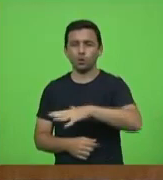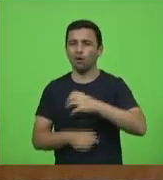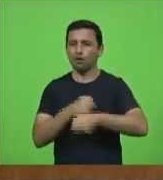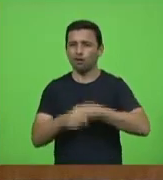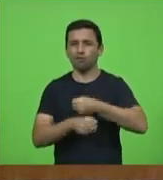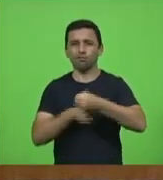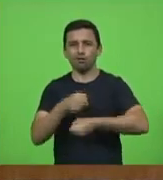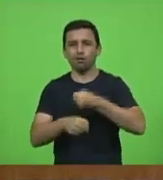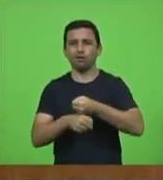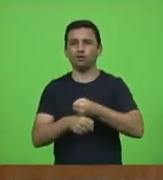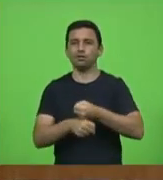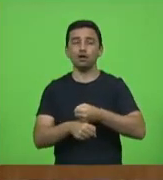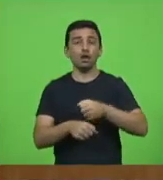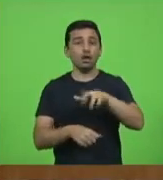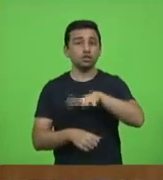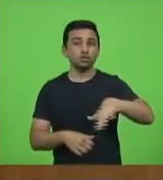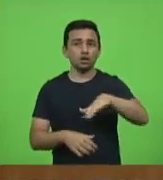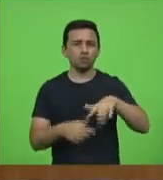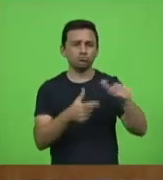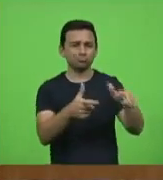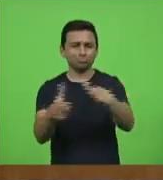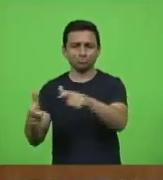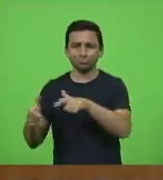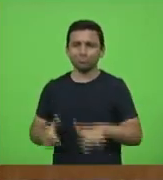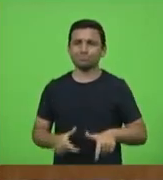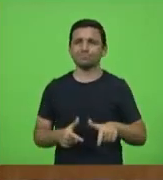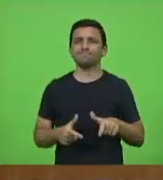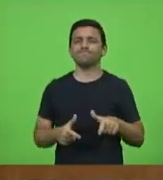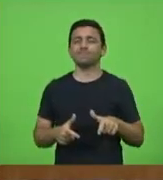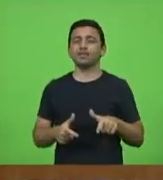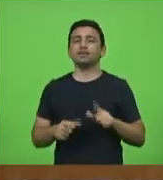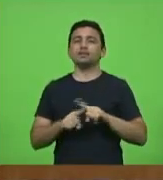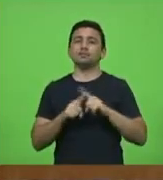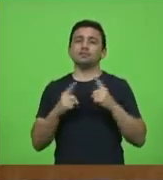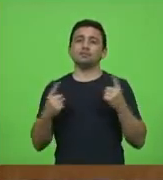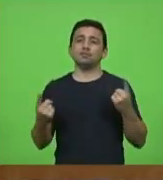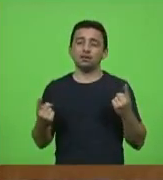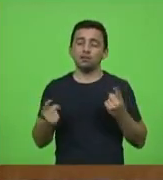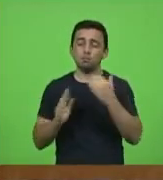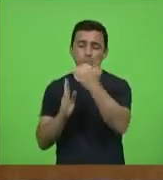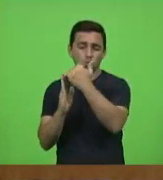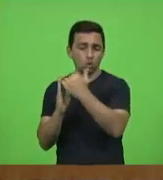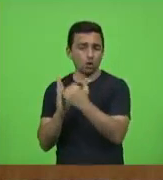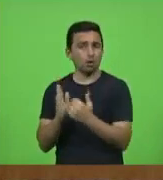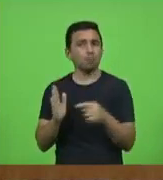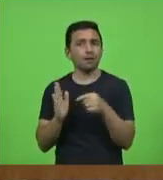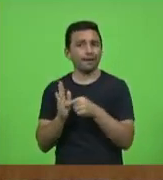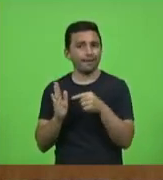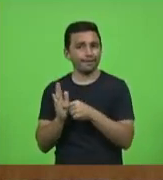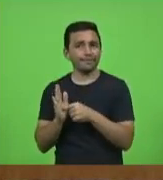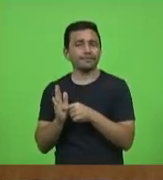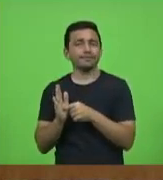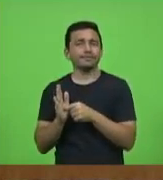em diferentes regiões do nosso estado então é um programa que vem